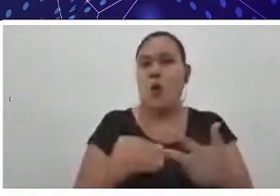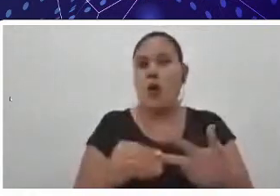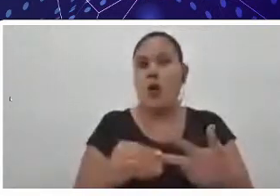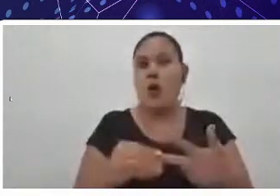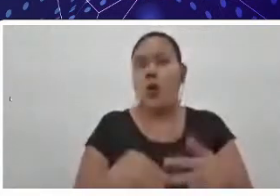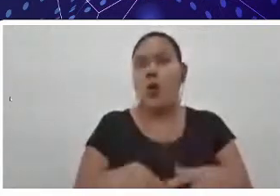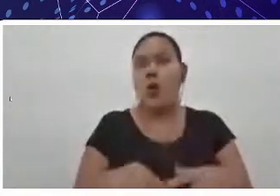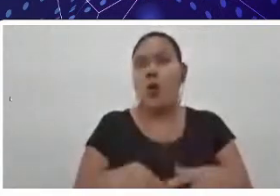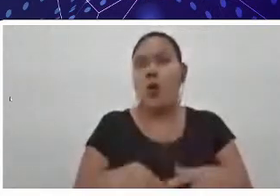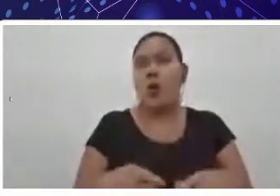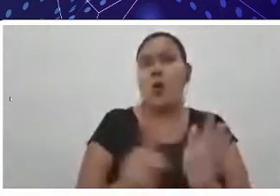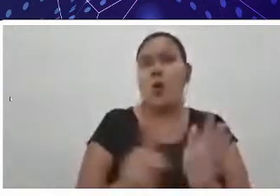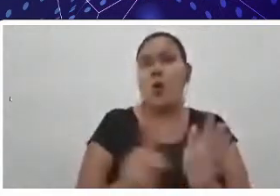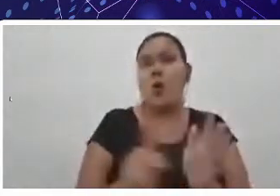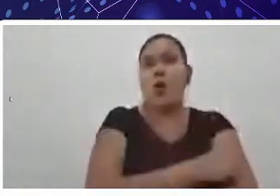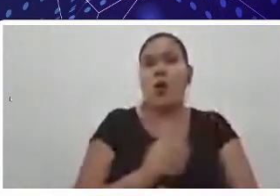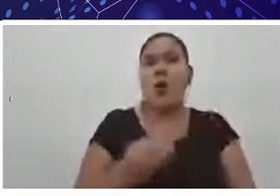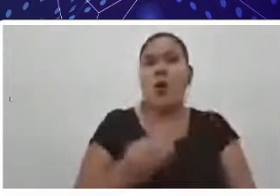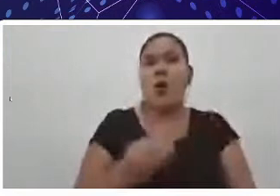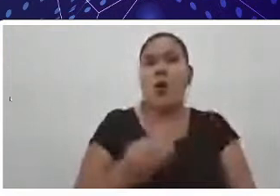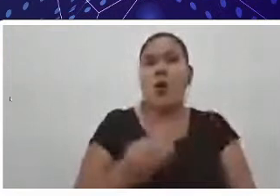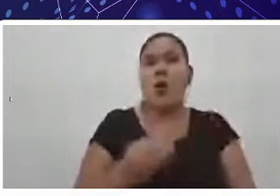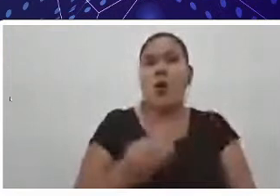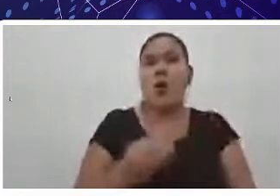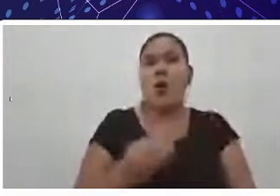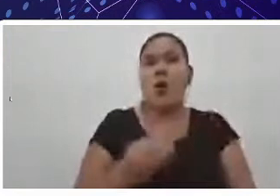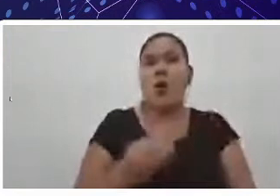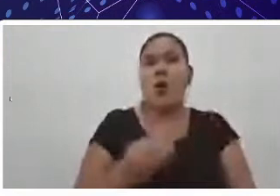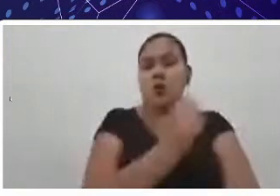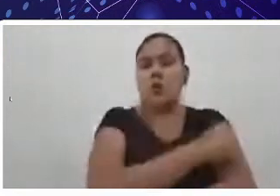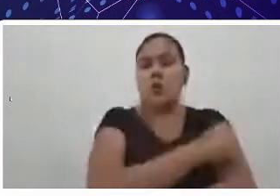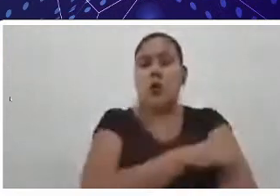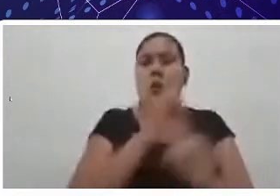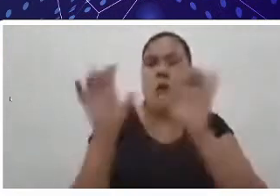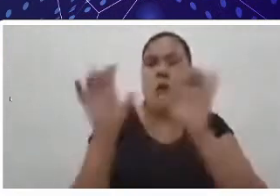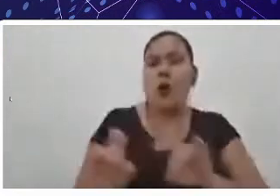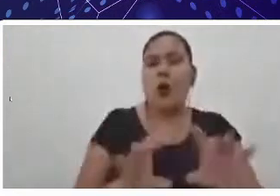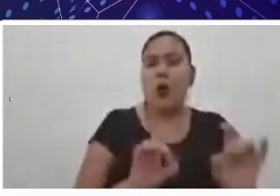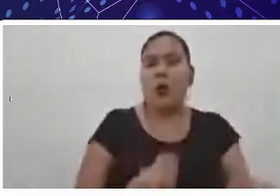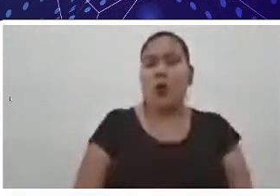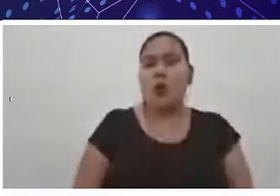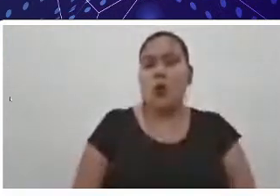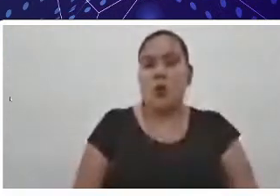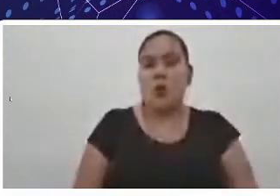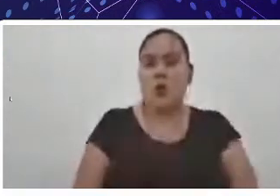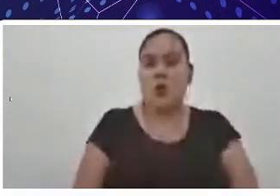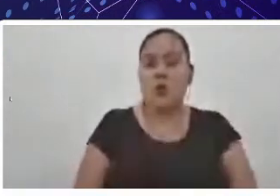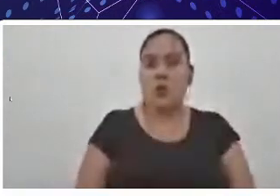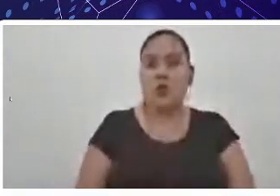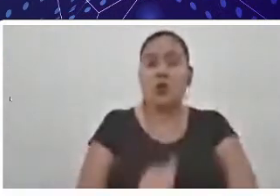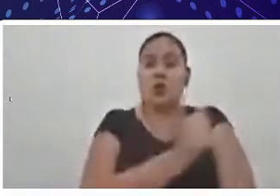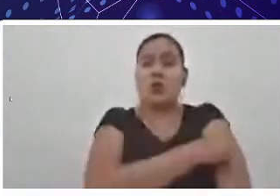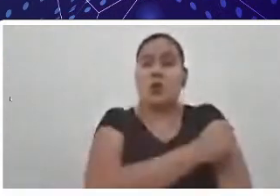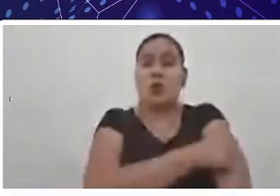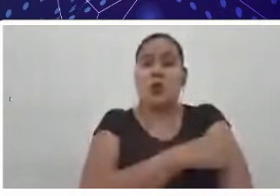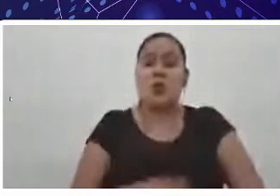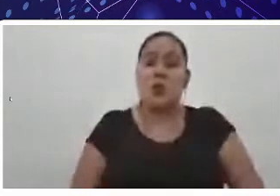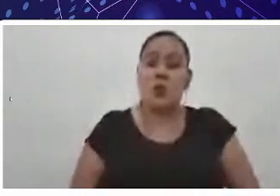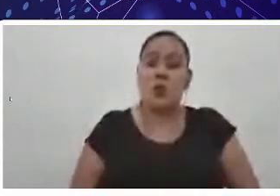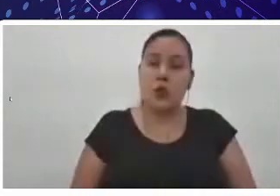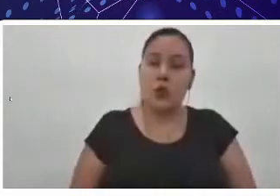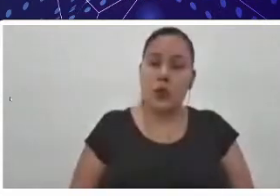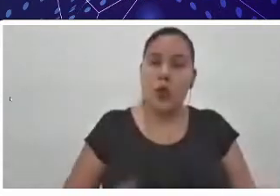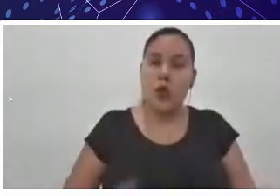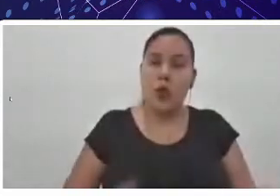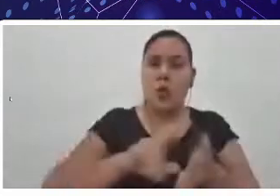alunos especiais? São alunos que ainda não realizaram o Enem, por diversos fatores, né, e que vão realizar futuramente,